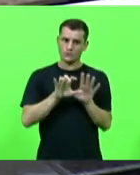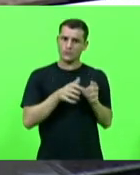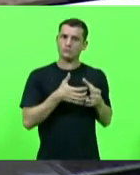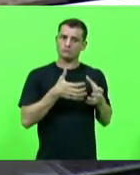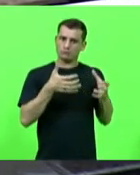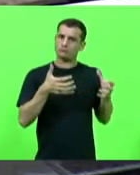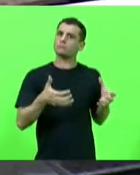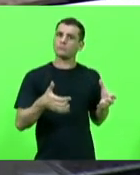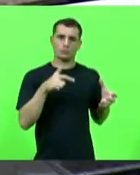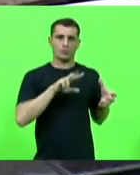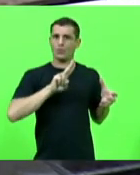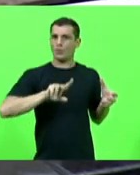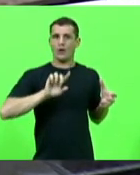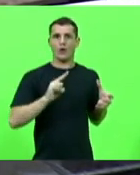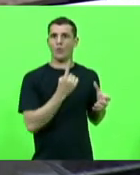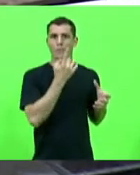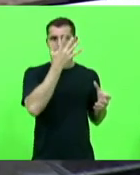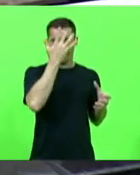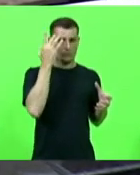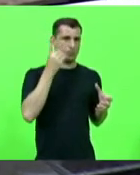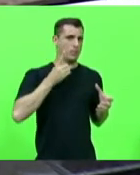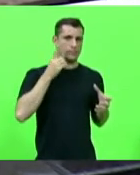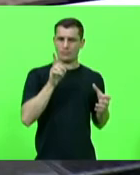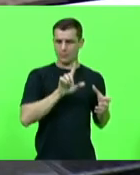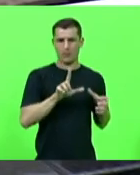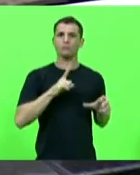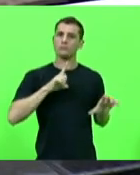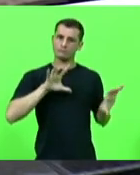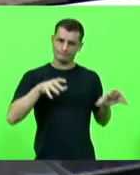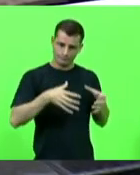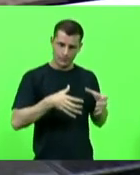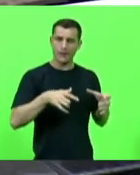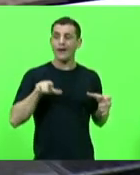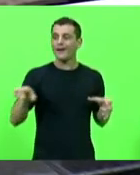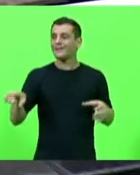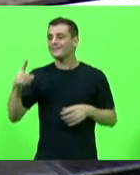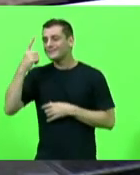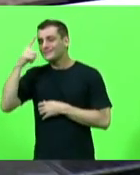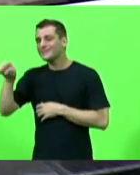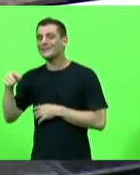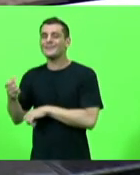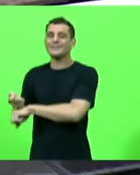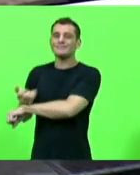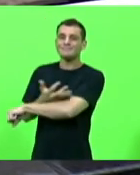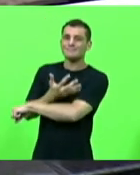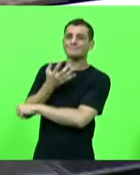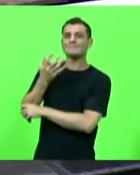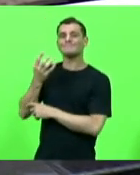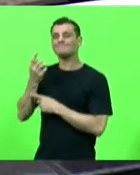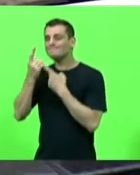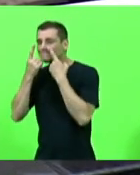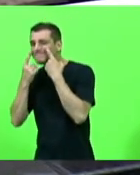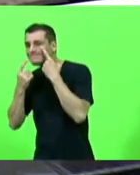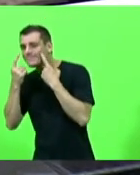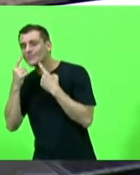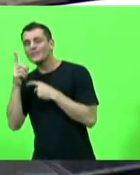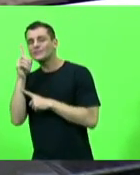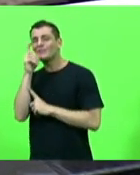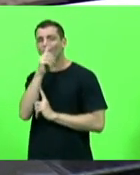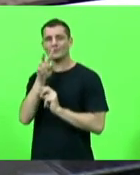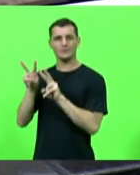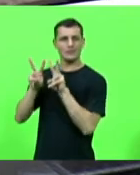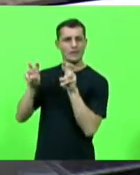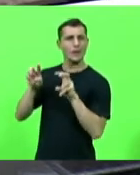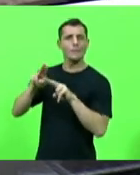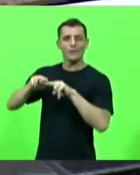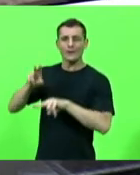é uma força tarefa mas eu fiquei muito emocionado e nesse dia eu até chorei eu me emocionei até foi difícil para falar e porque eu relembrei